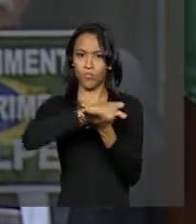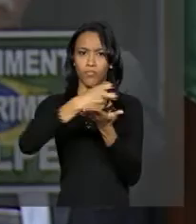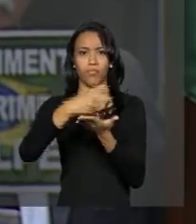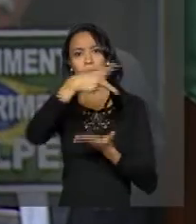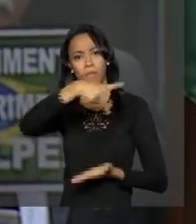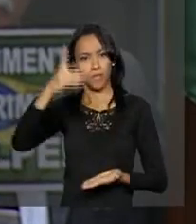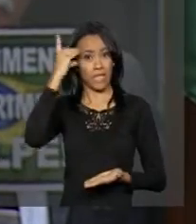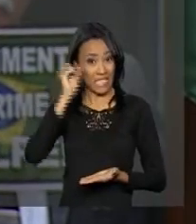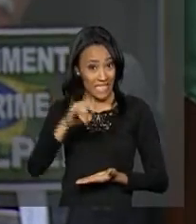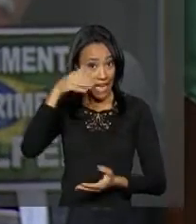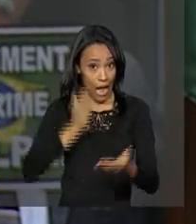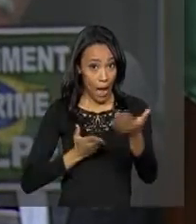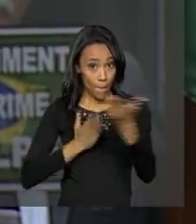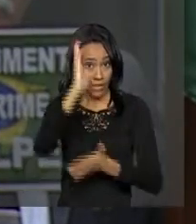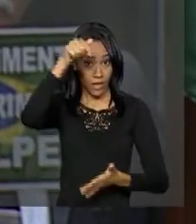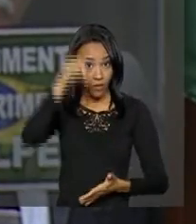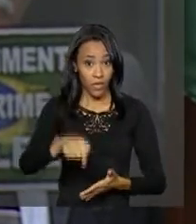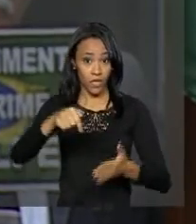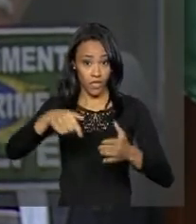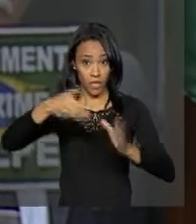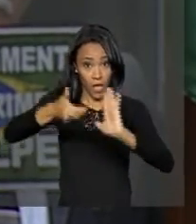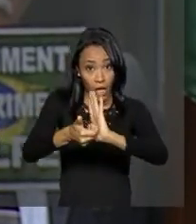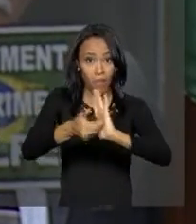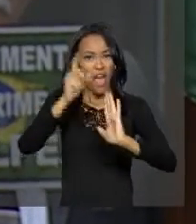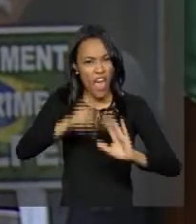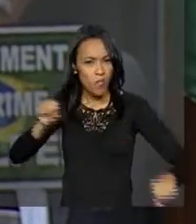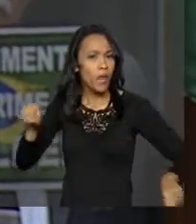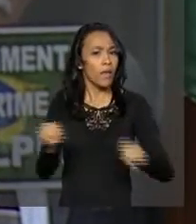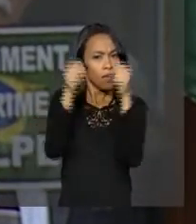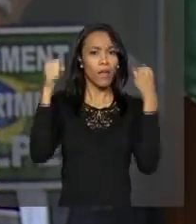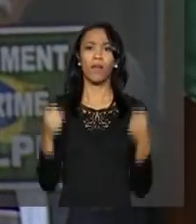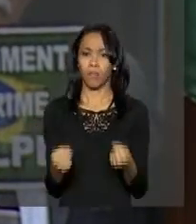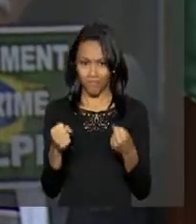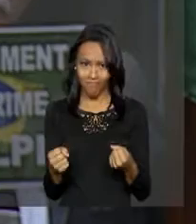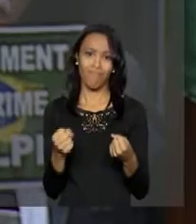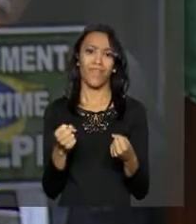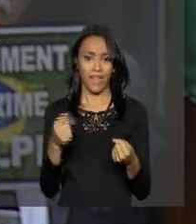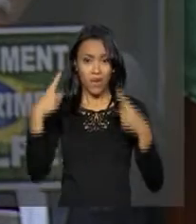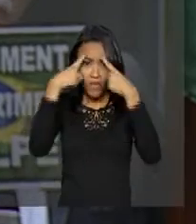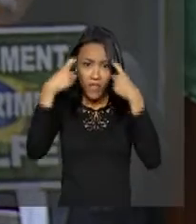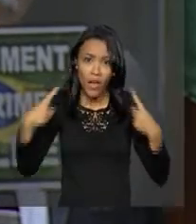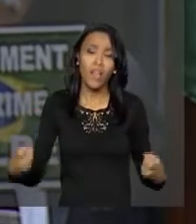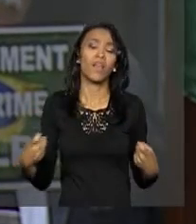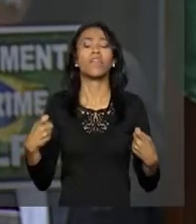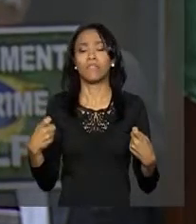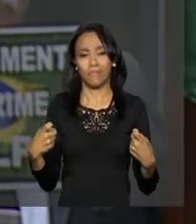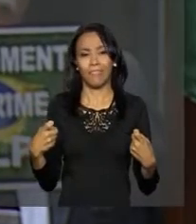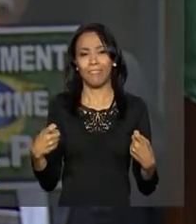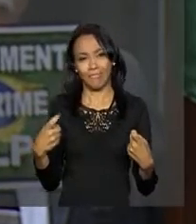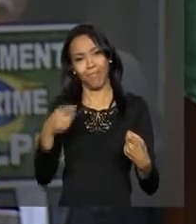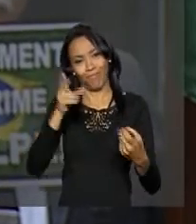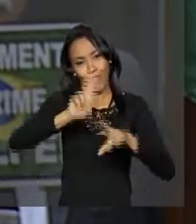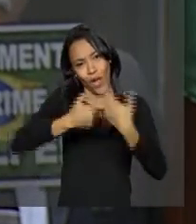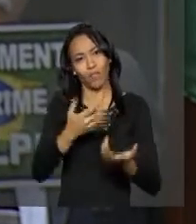aprovado por esta Casa, qualificará uma ruptura insonal e uma violência sem par em relação